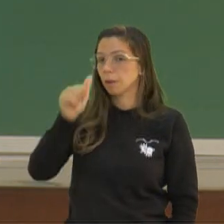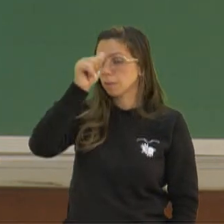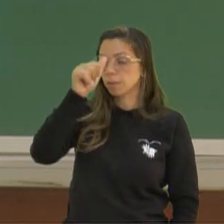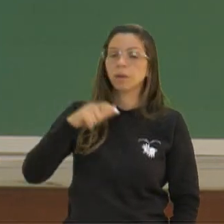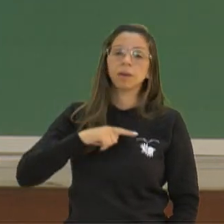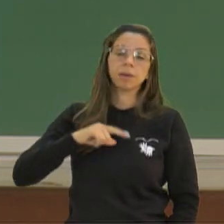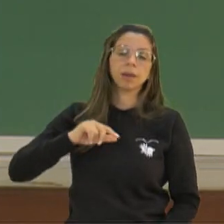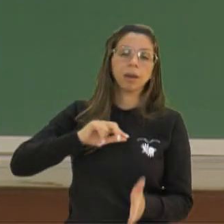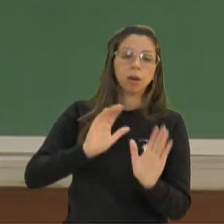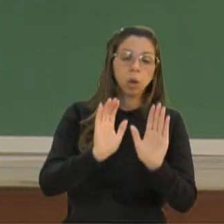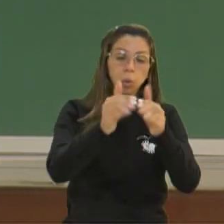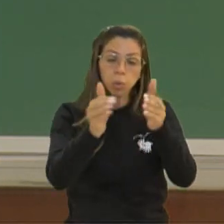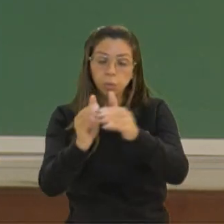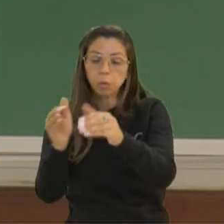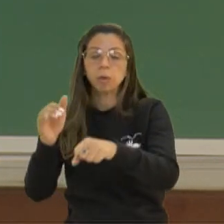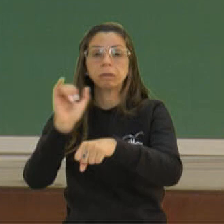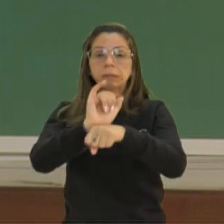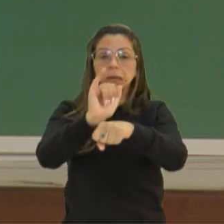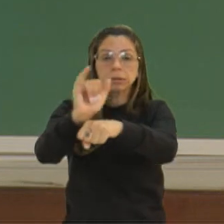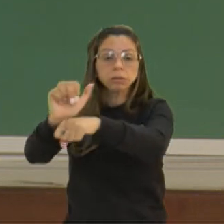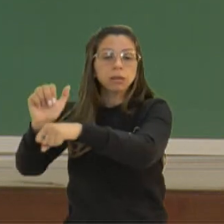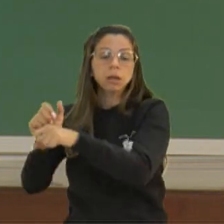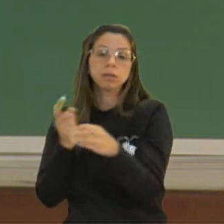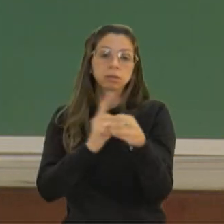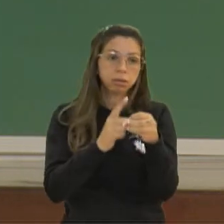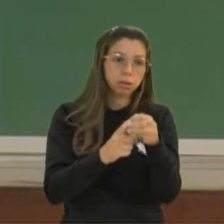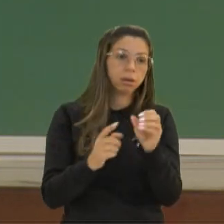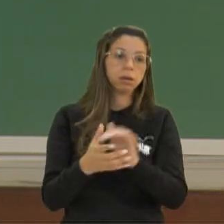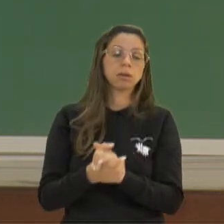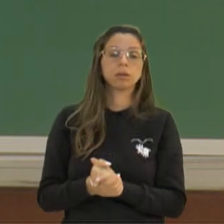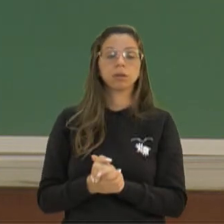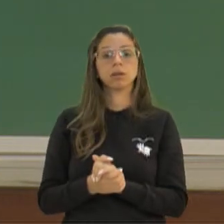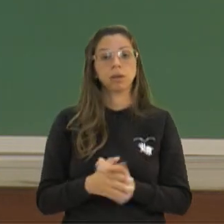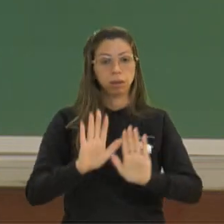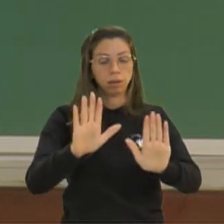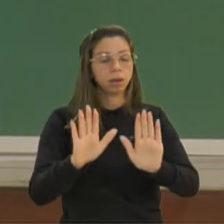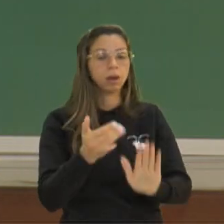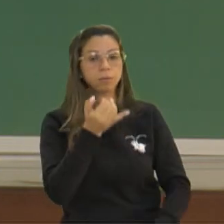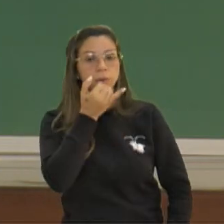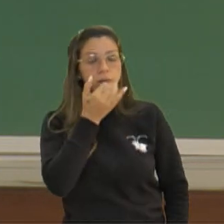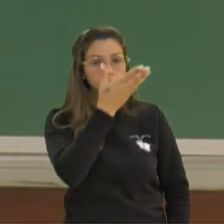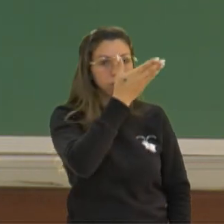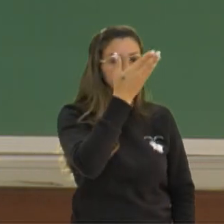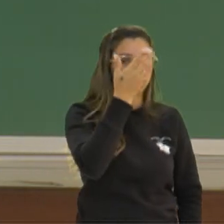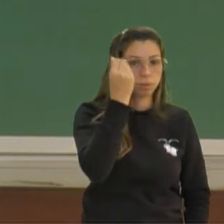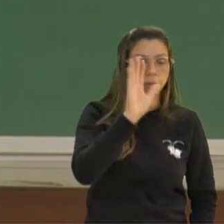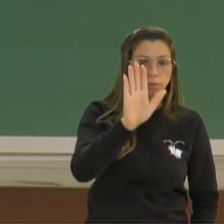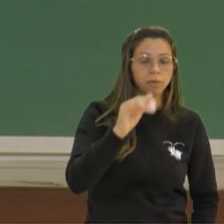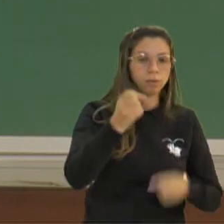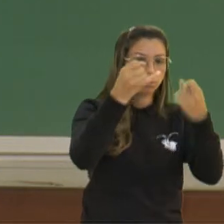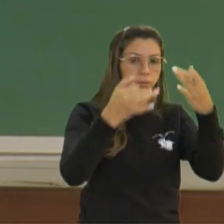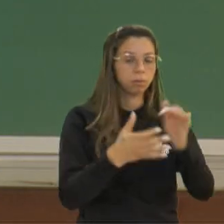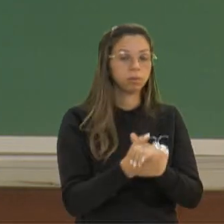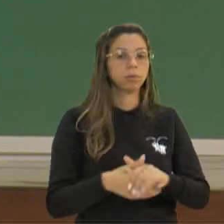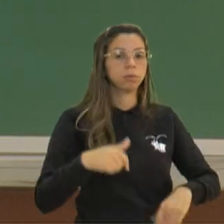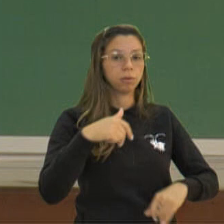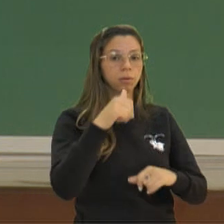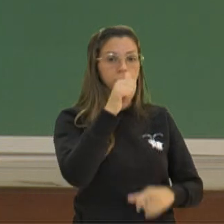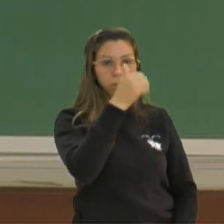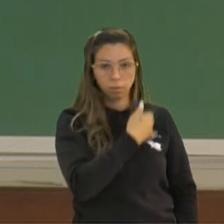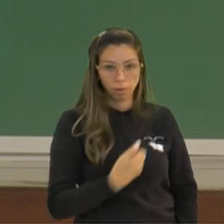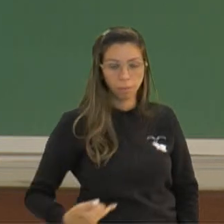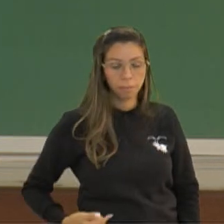-estado, tinha uma hierarquia diferenciada. Aí eu lembrei de uma coisa aqui, desculpa, no império chinês, o